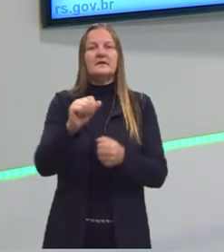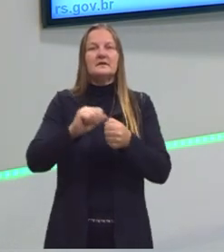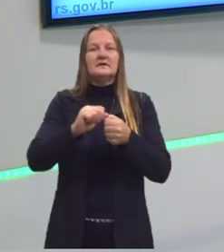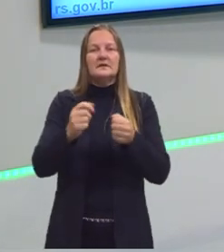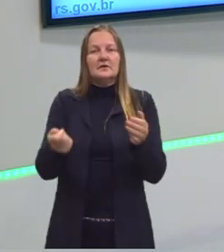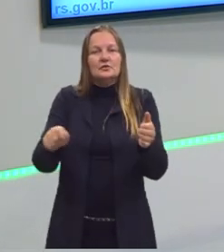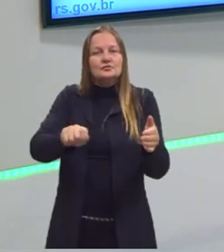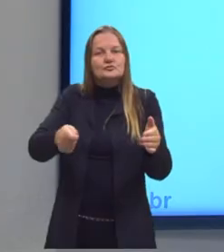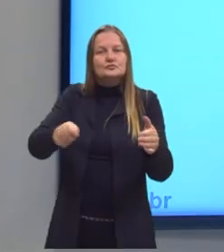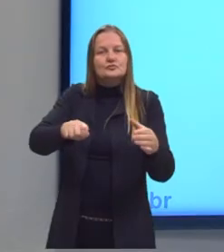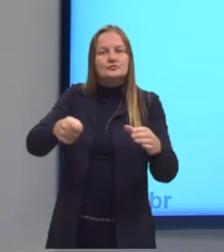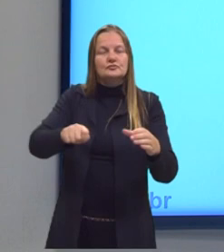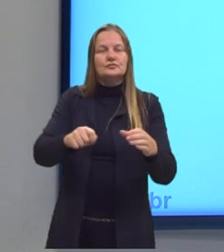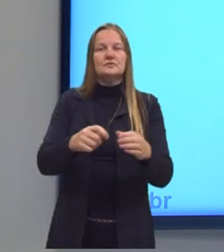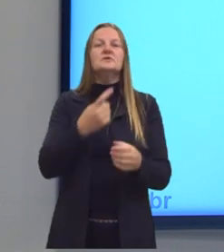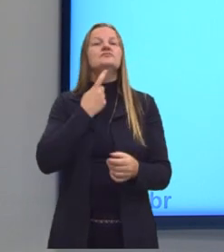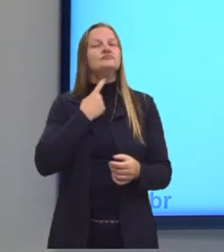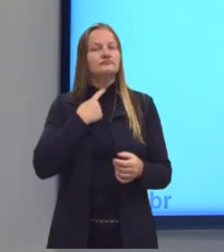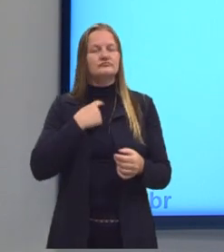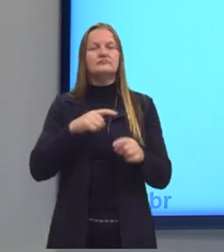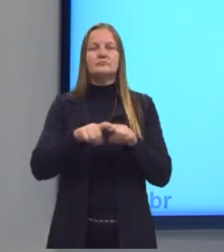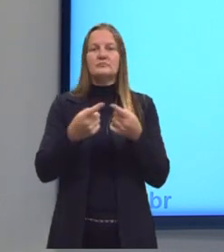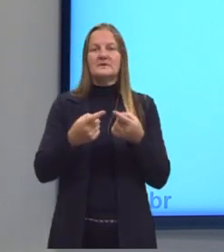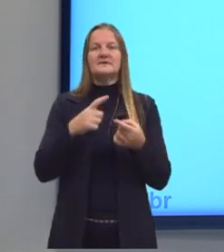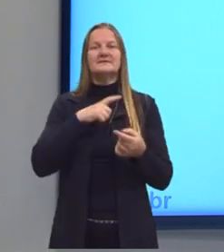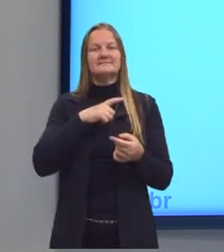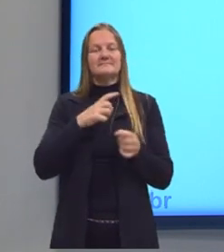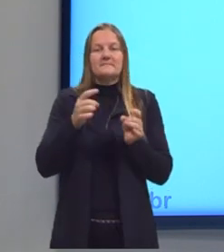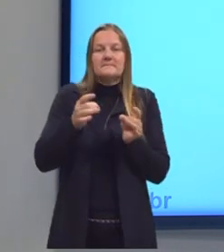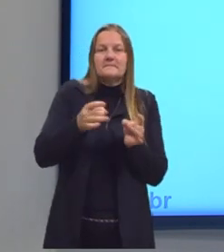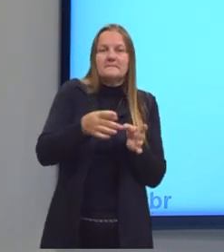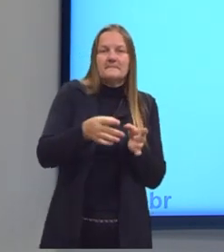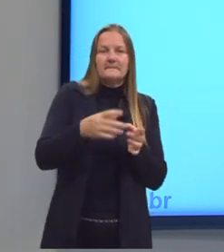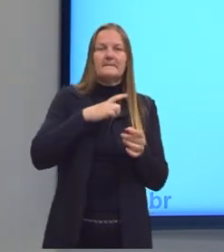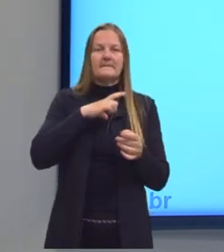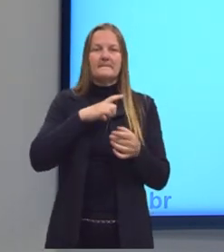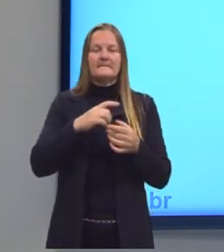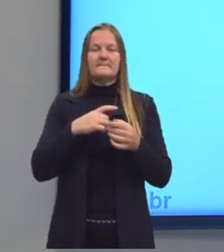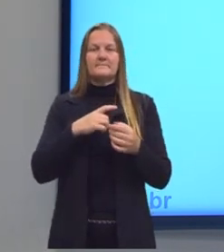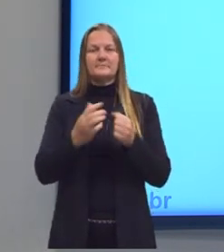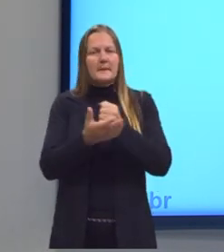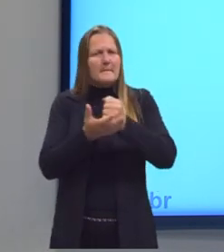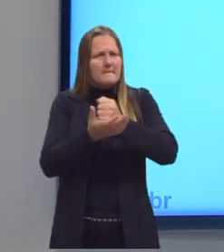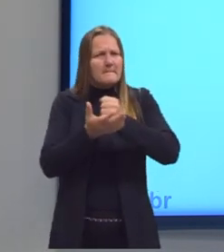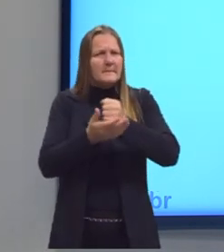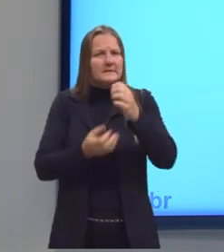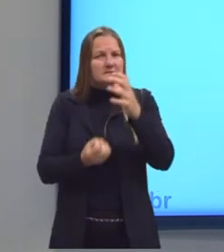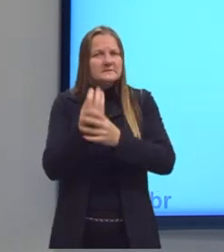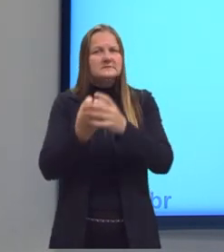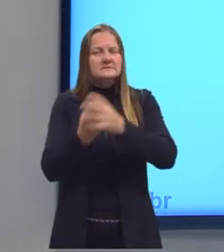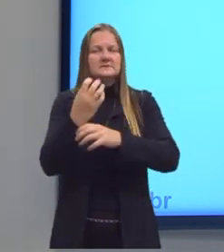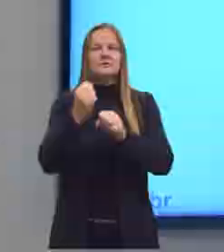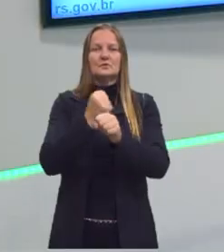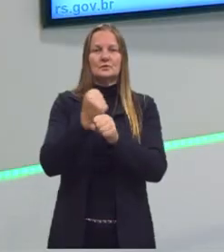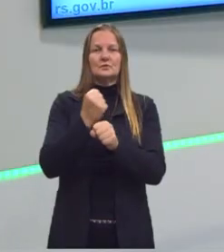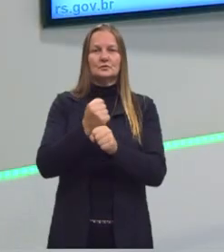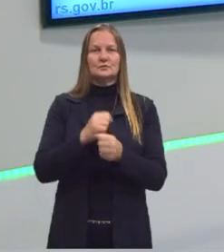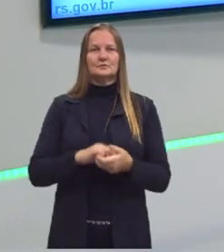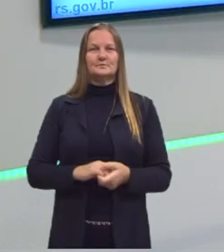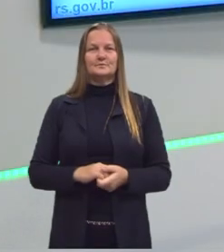somente o meu produto desejado e elas são classificadas baseadas nisso, na geração de um produto ou mais.